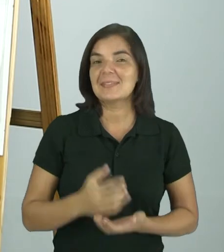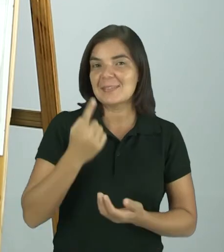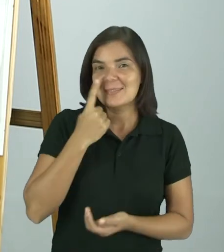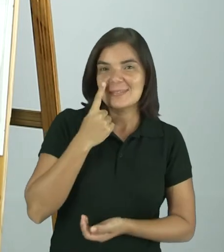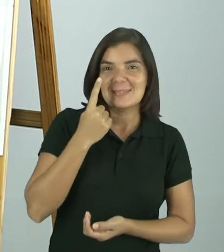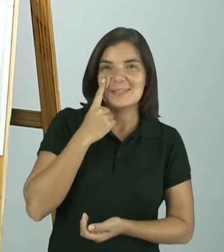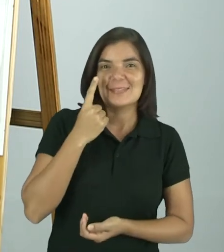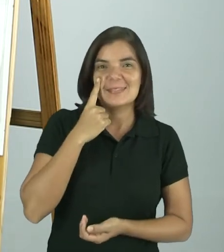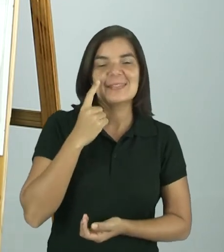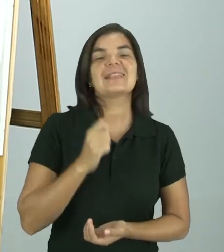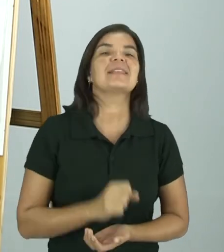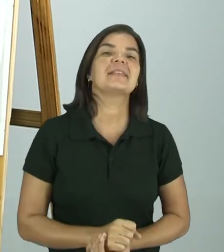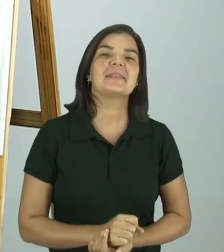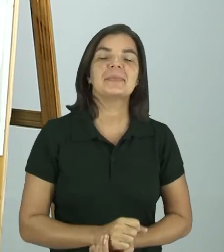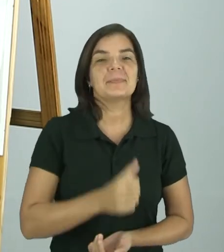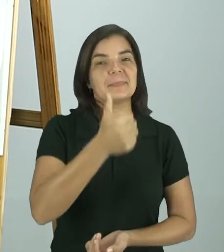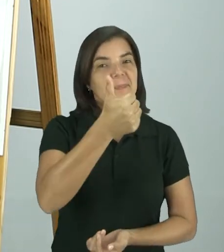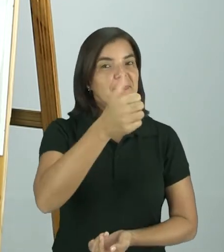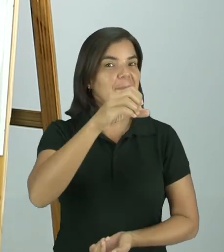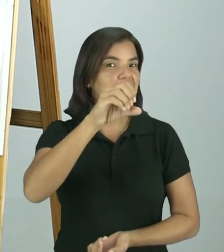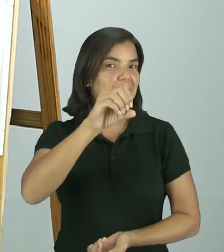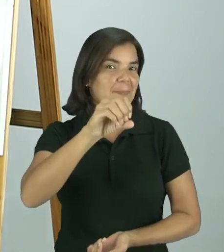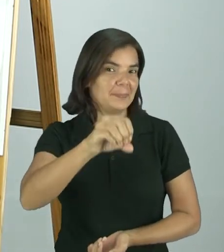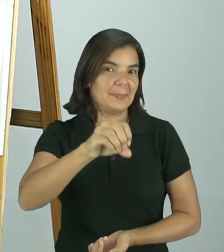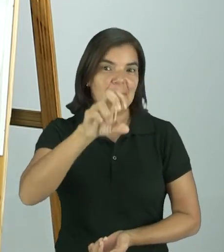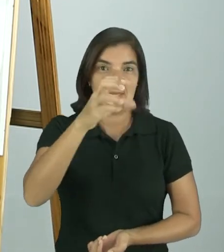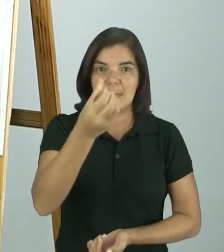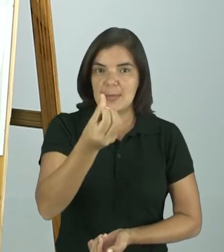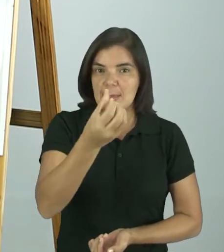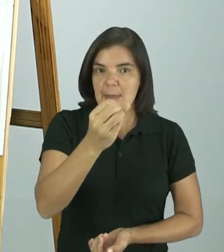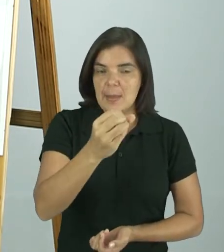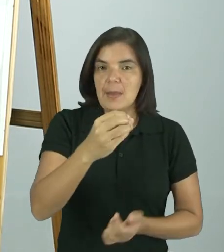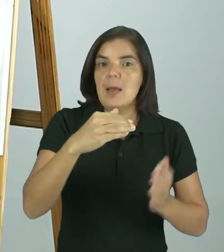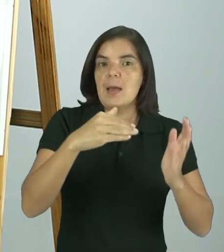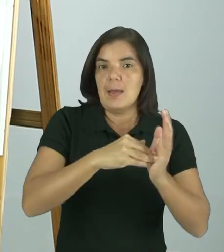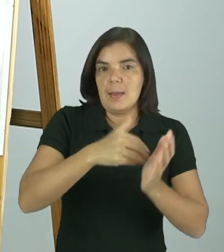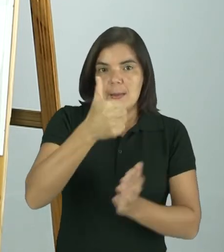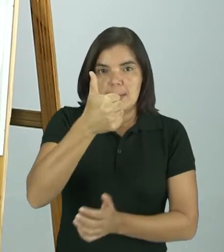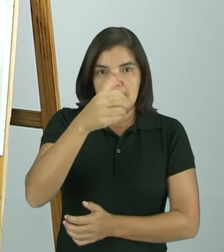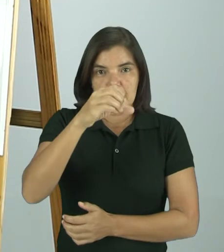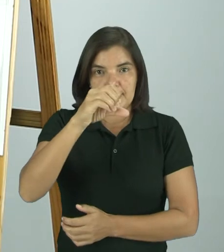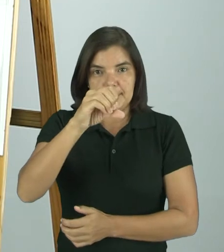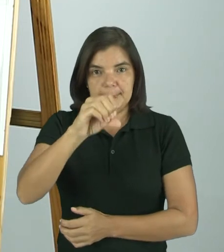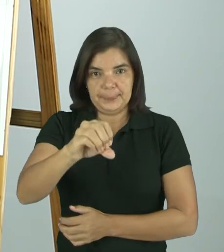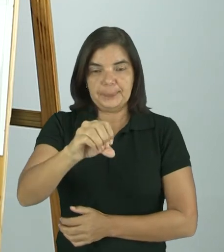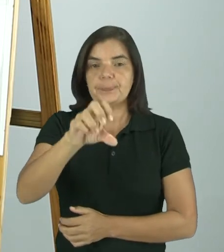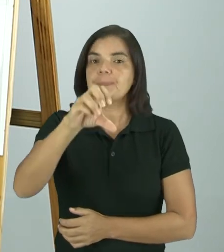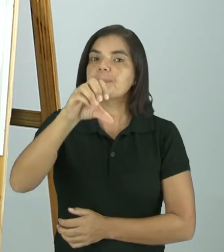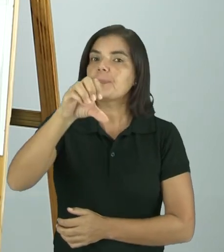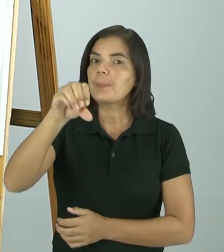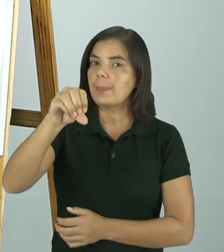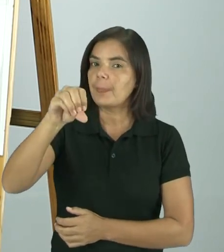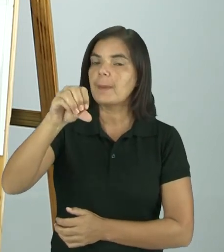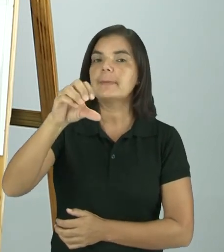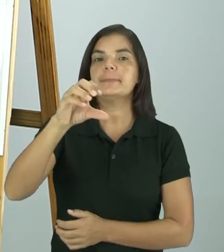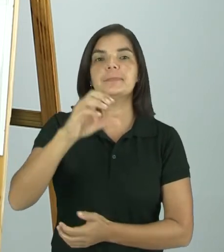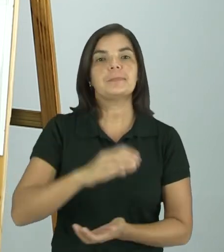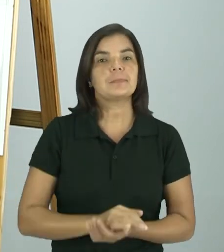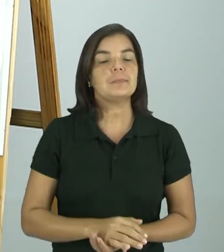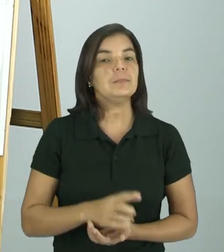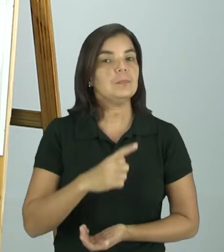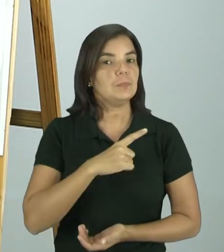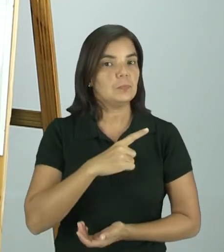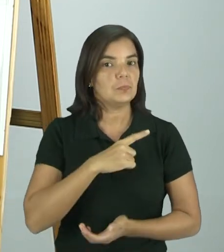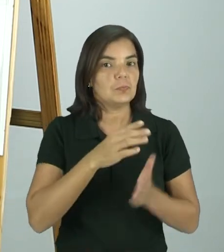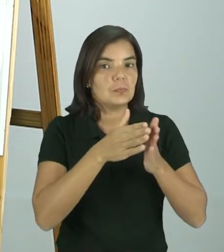Observem que de 1960 para 1990, agora nós